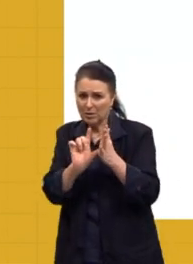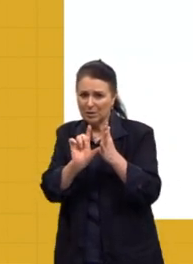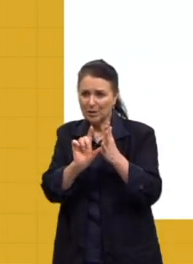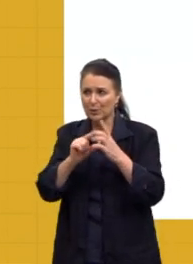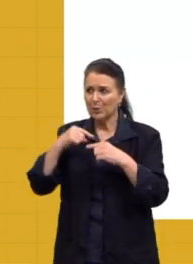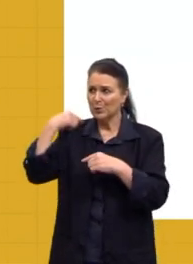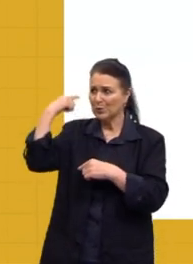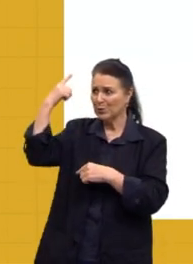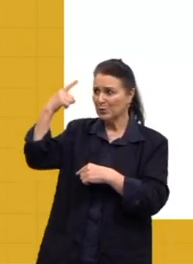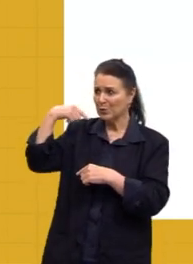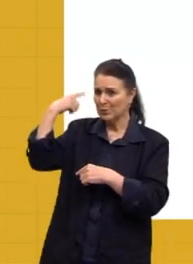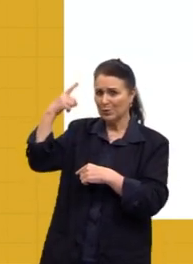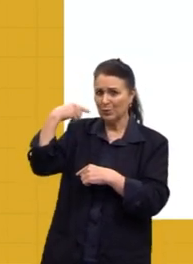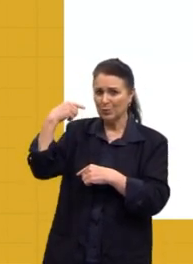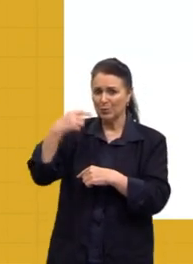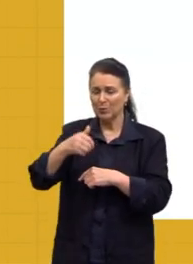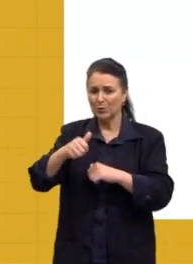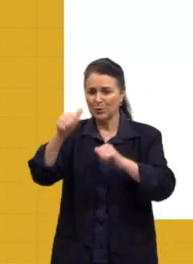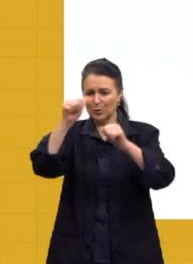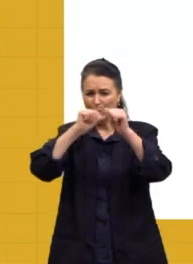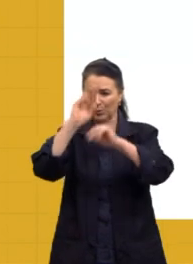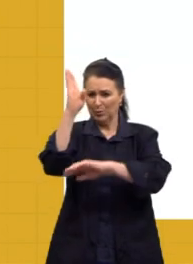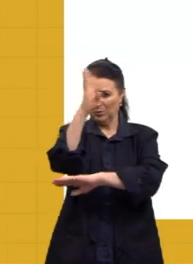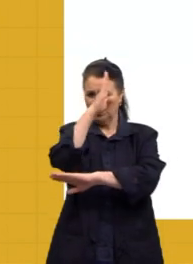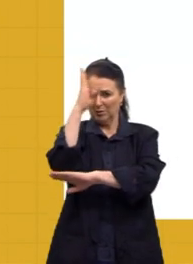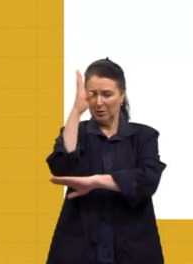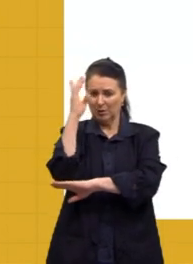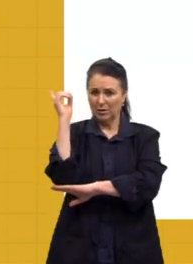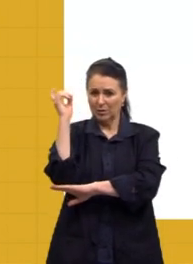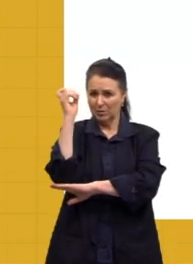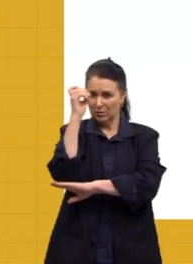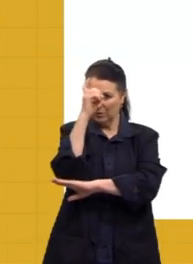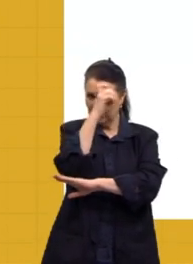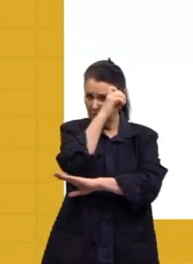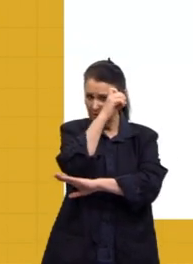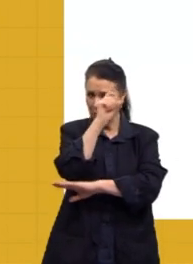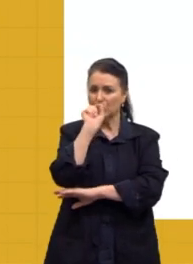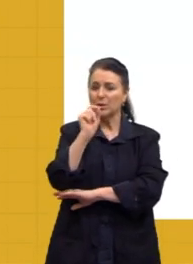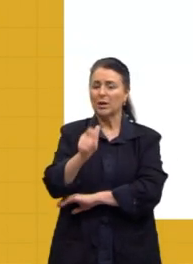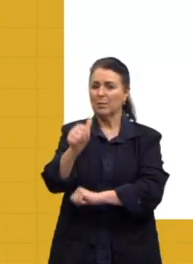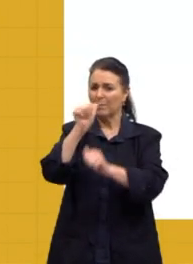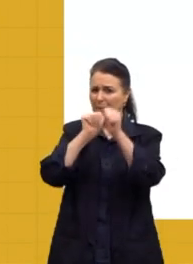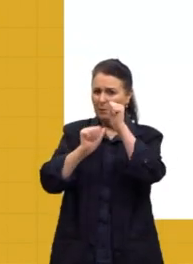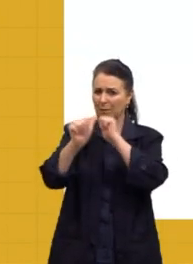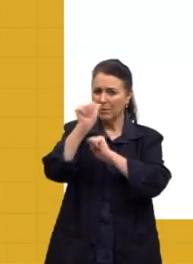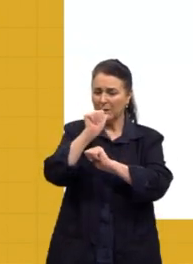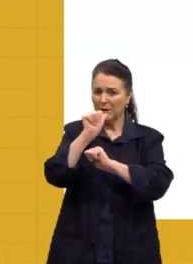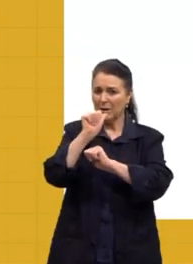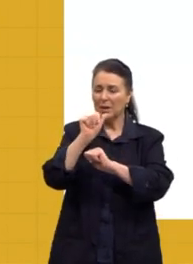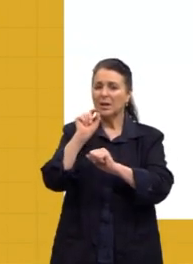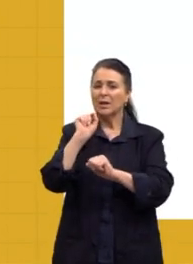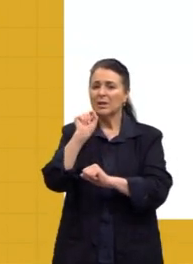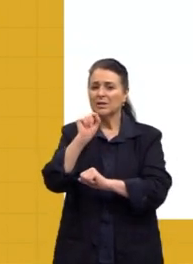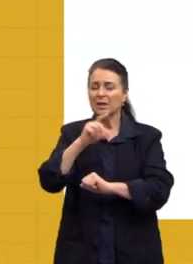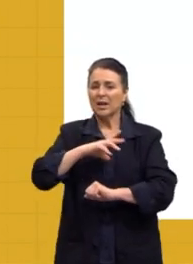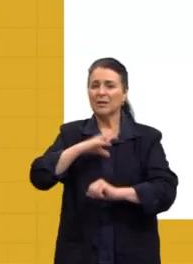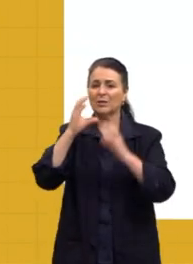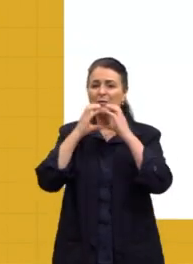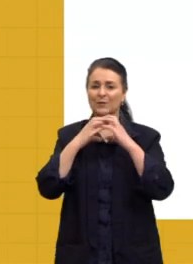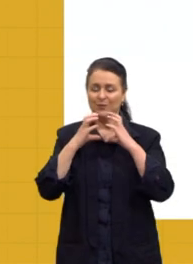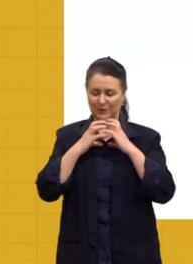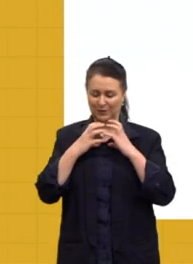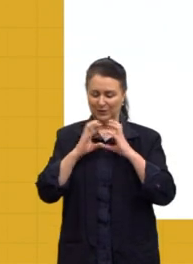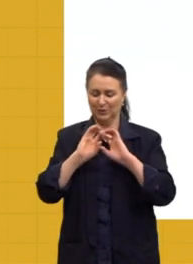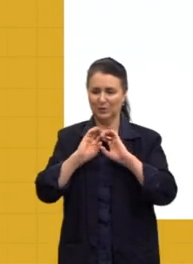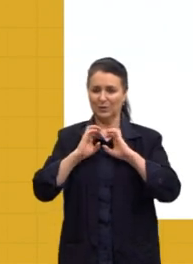loucos, o lirismo dos bêbados, o lirismo difícil e pungente dos bêbados, o lirismo dos clones de Shakespeare. Não quero mais